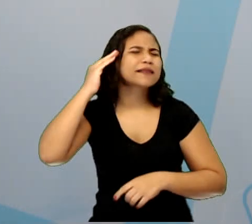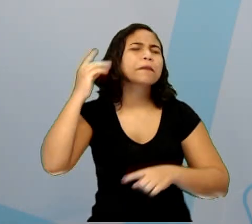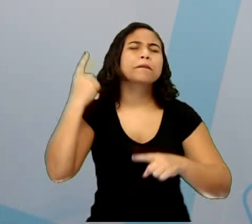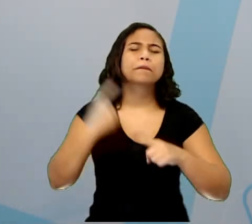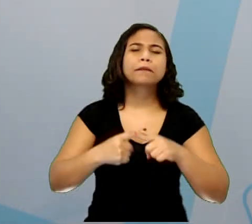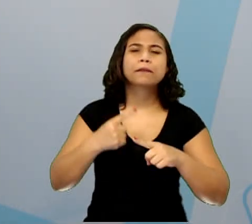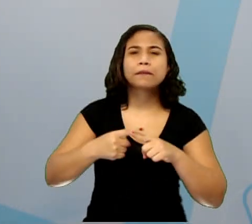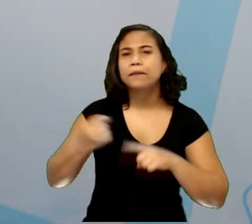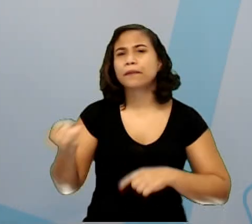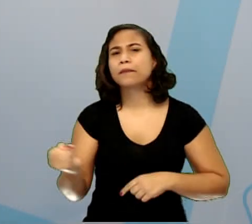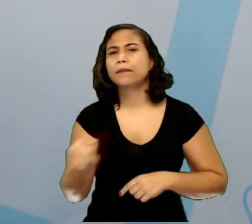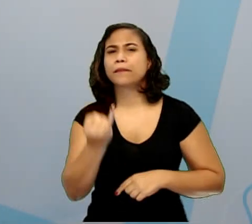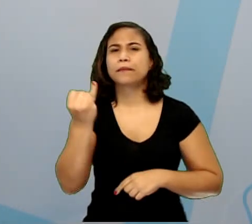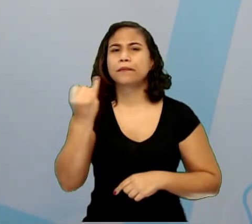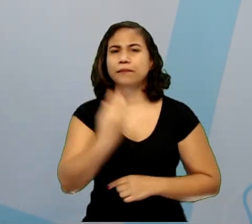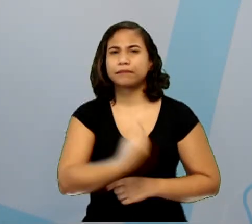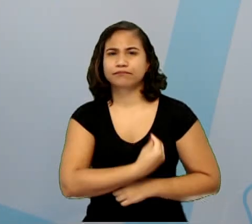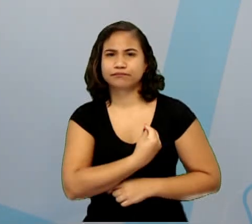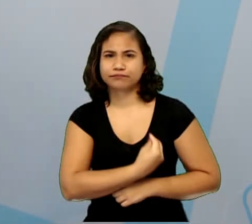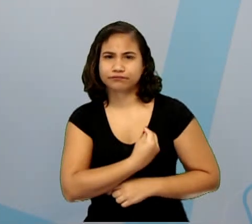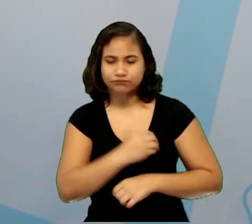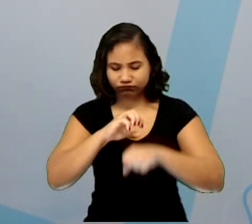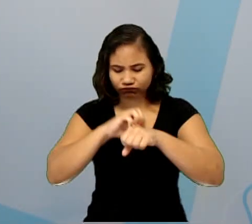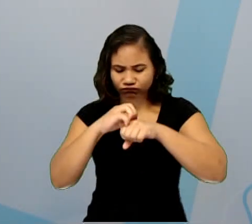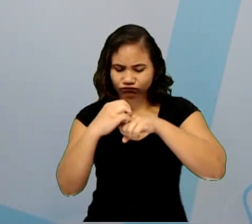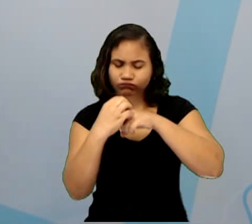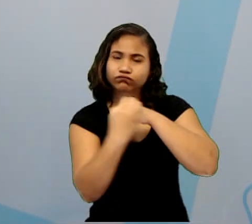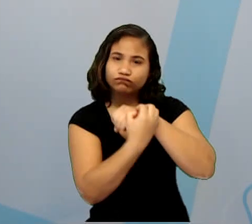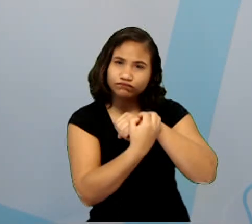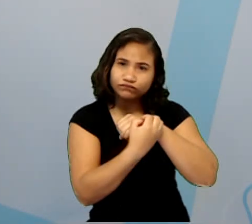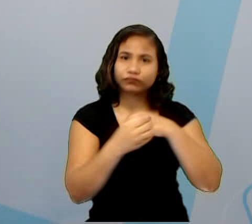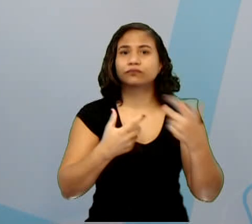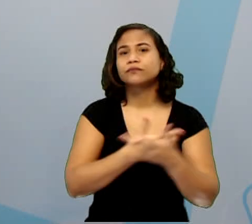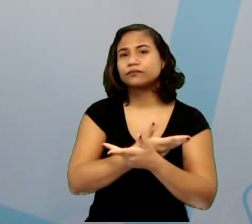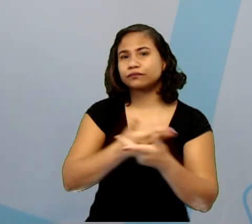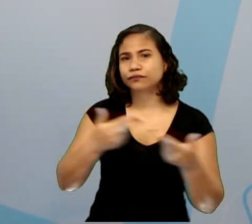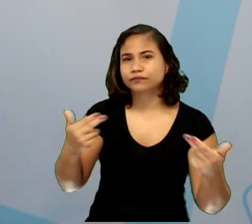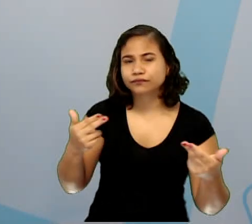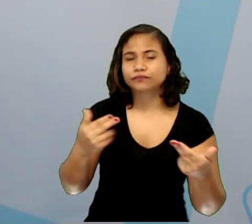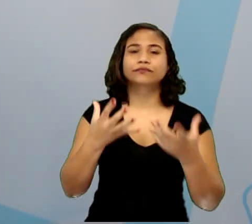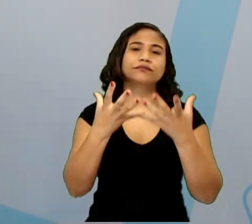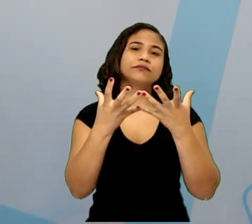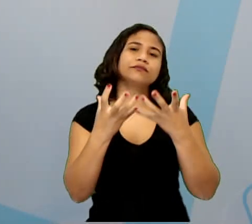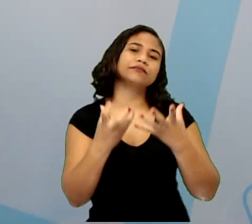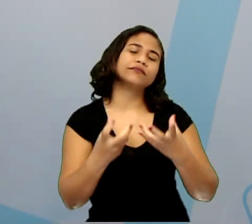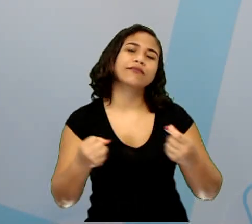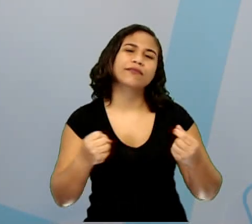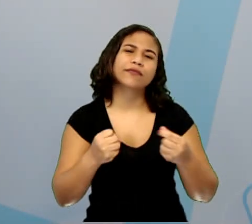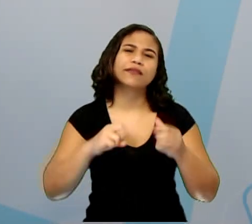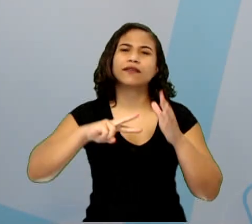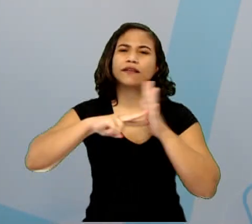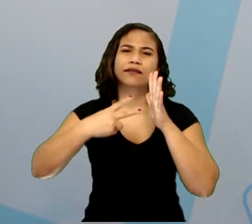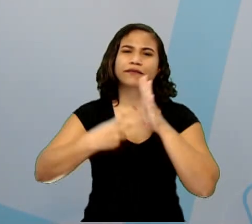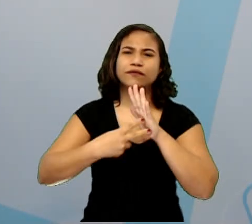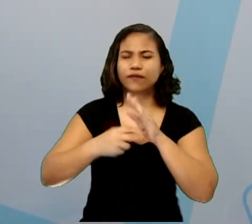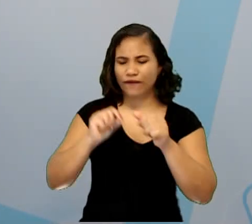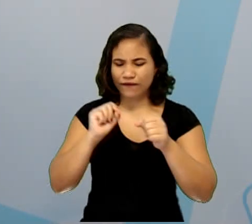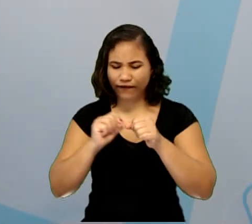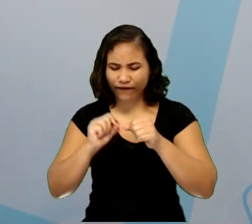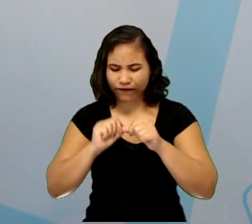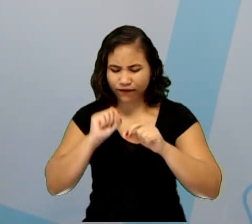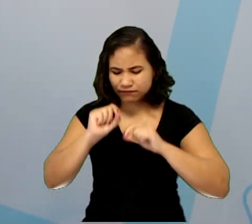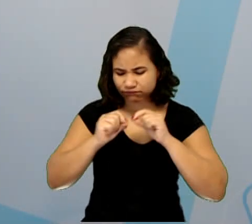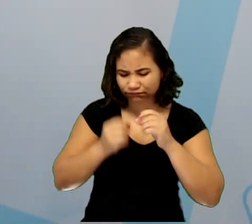importante a presença de fungos e bactérias e o que eles desempenham na